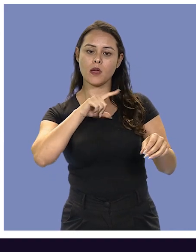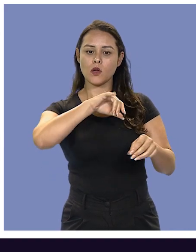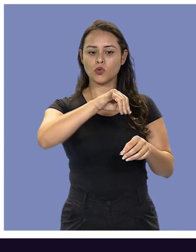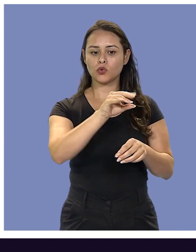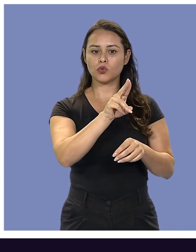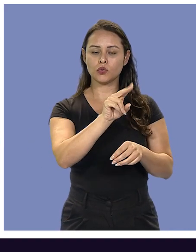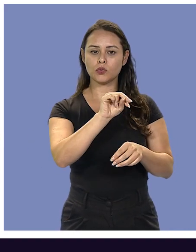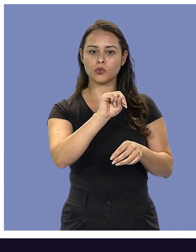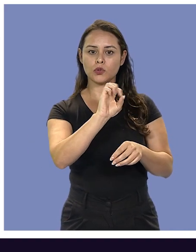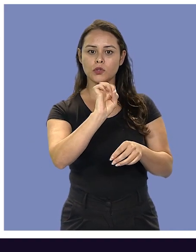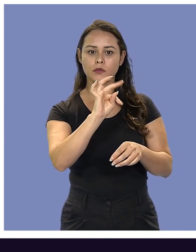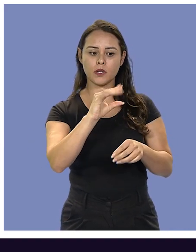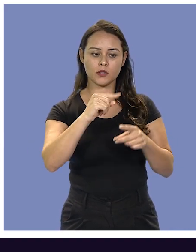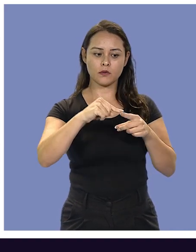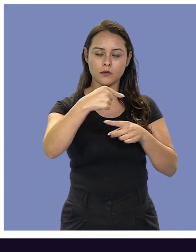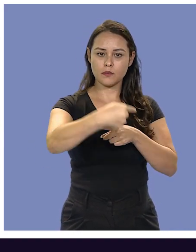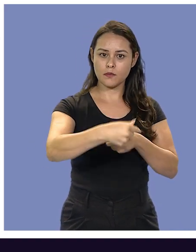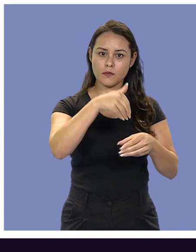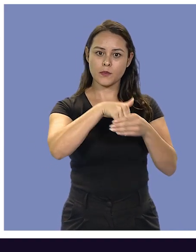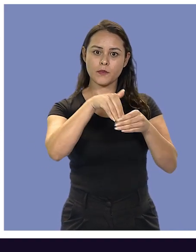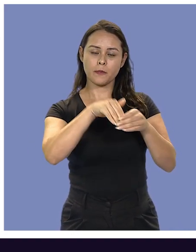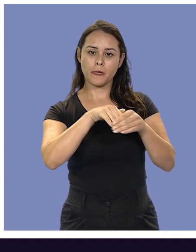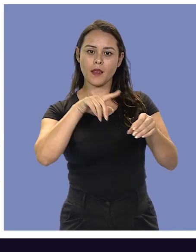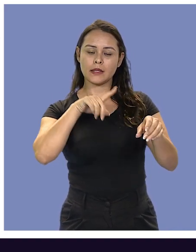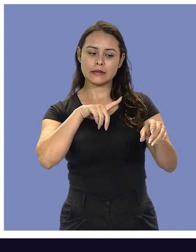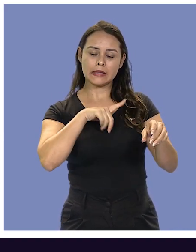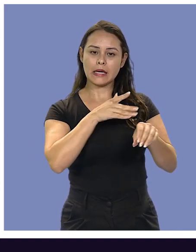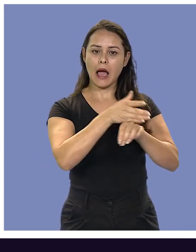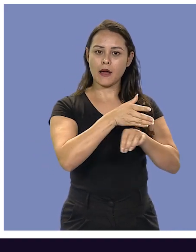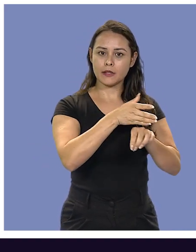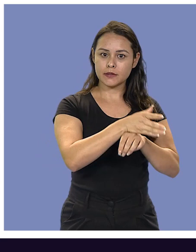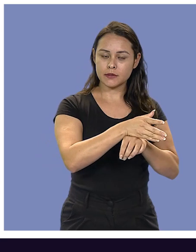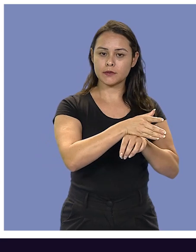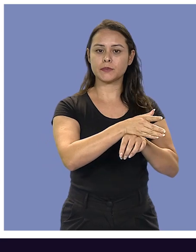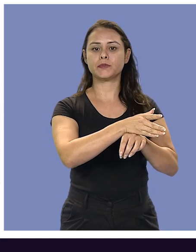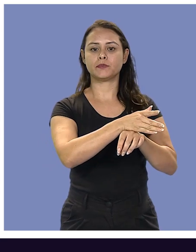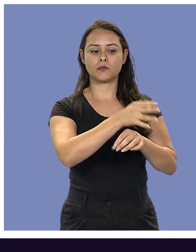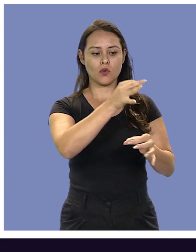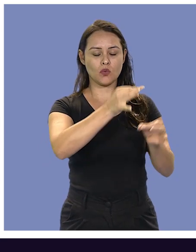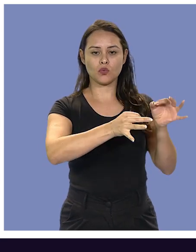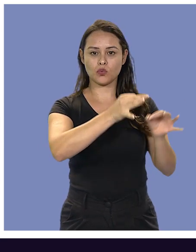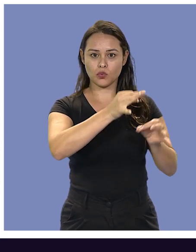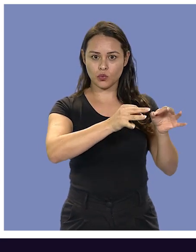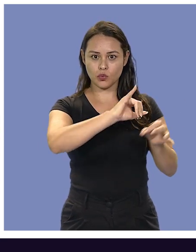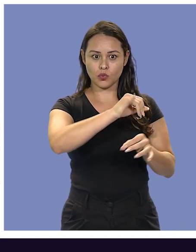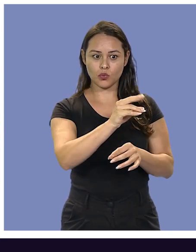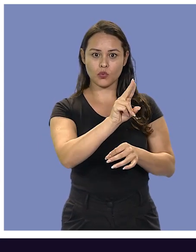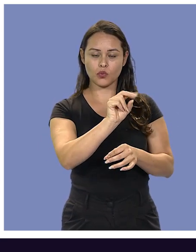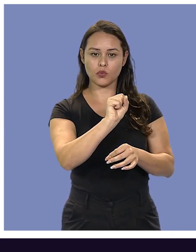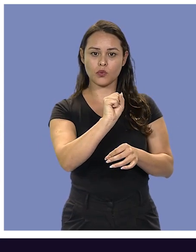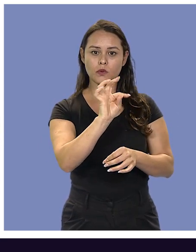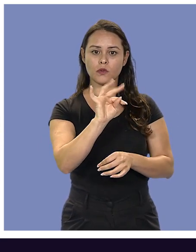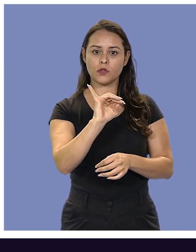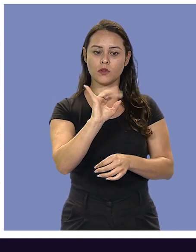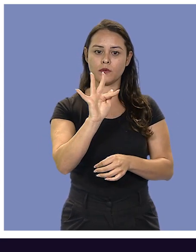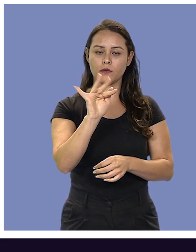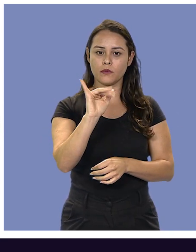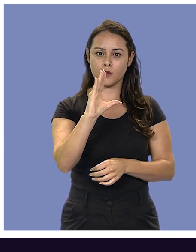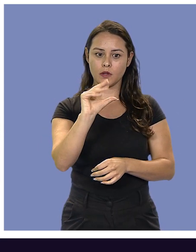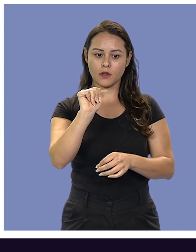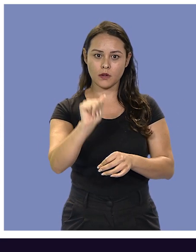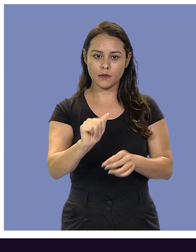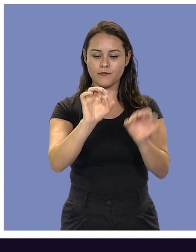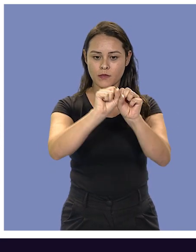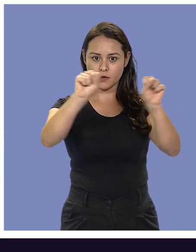a gente vai ali em Justificativa Pós-Eleição, que aí a gente tem acesso tanto ao sistema Justifica, tem o aplicativo e título, né? Tem ali o